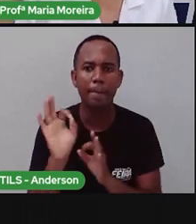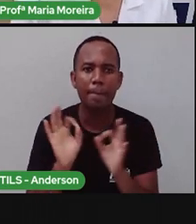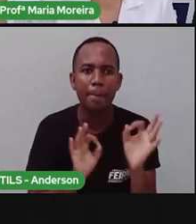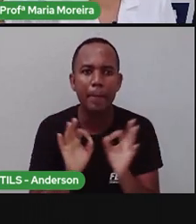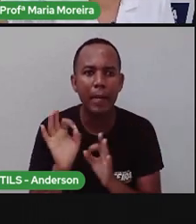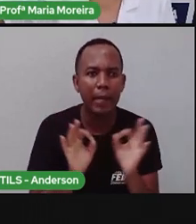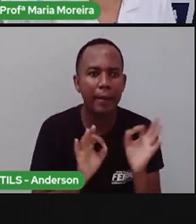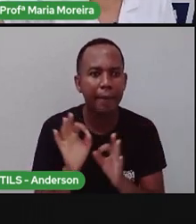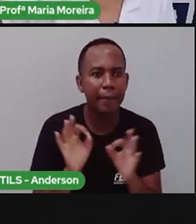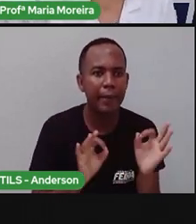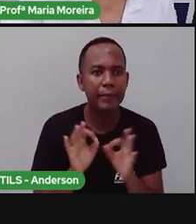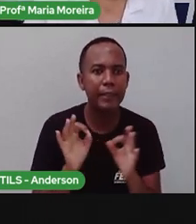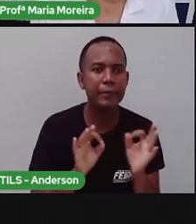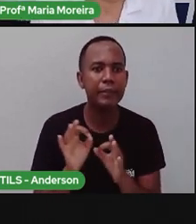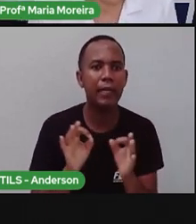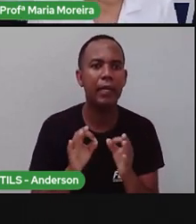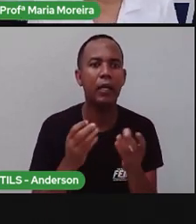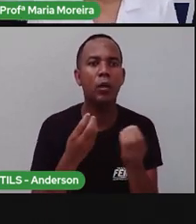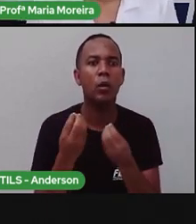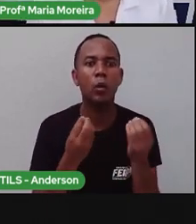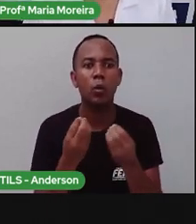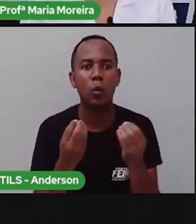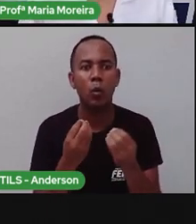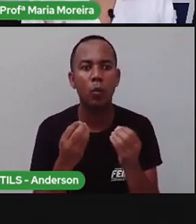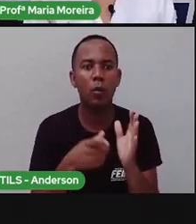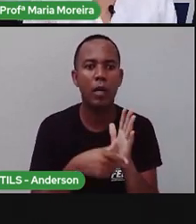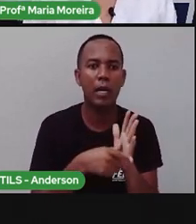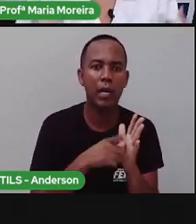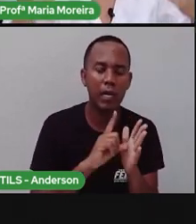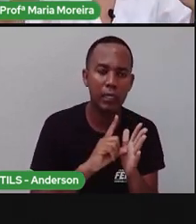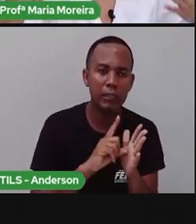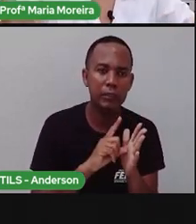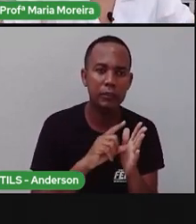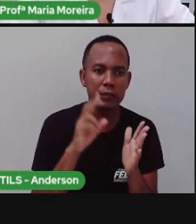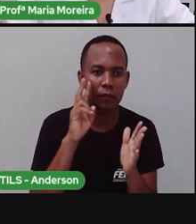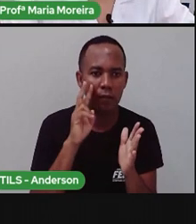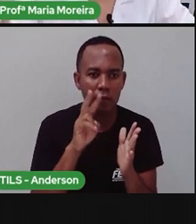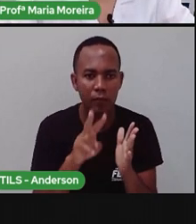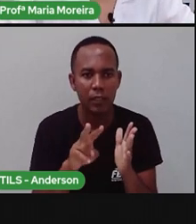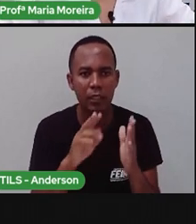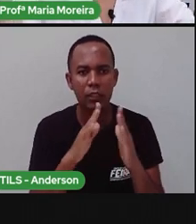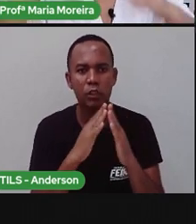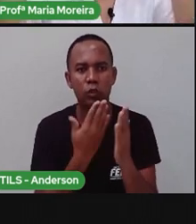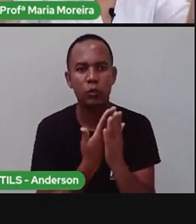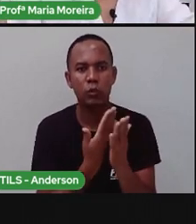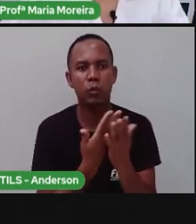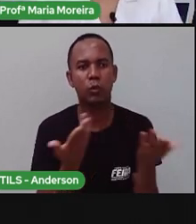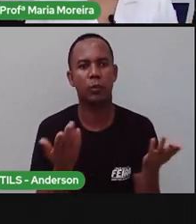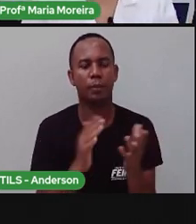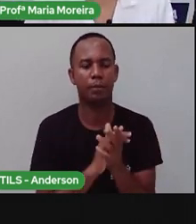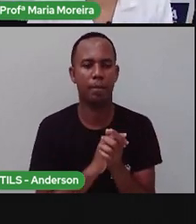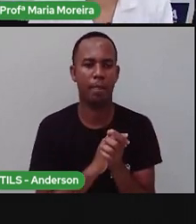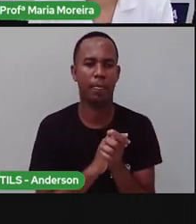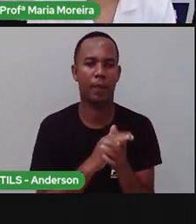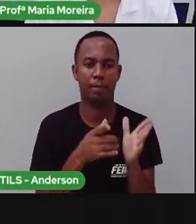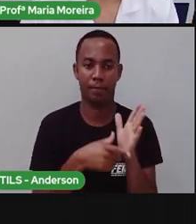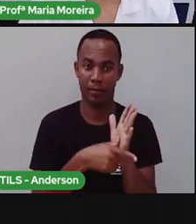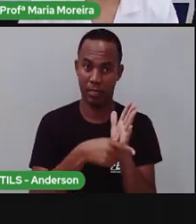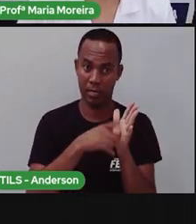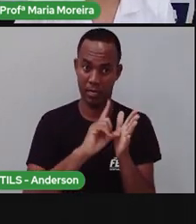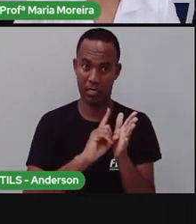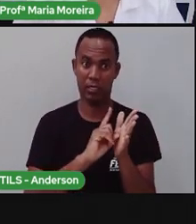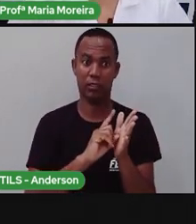Planejar como vocês irão assistir essa aula. Eu planejo a aula pra vocês, né? Eu tenho todo um suporte por trás de mim.